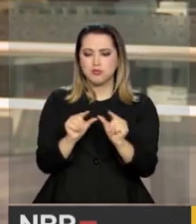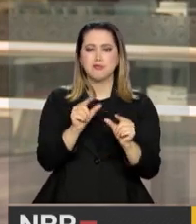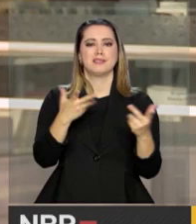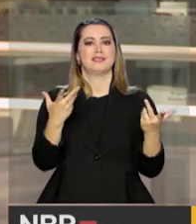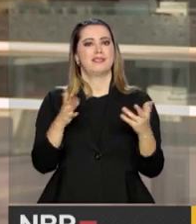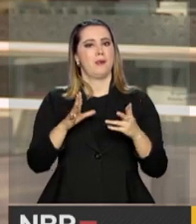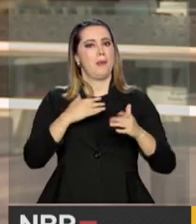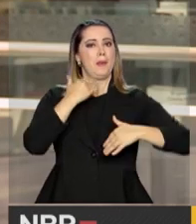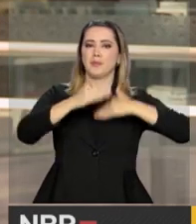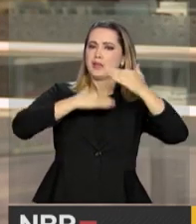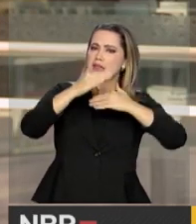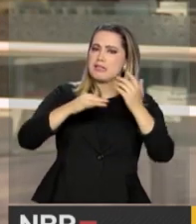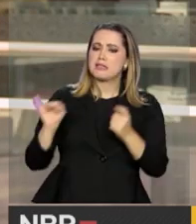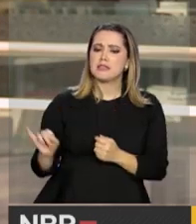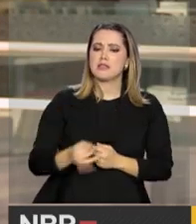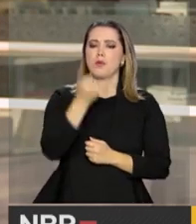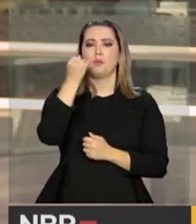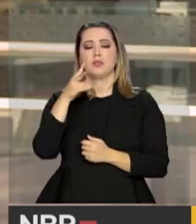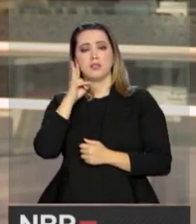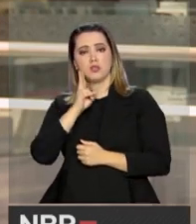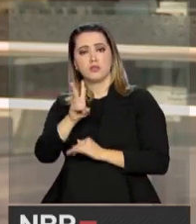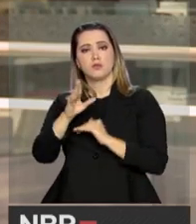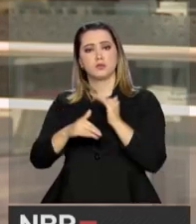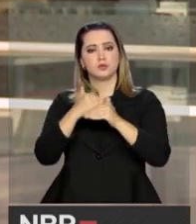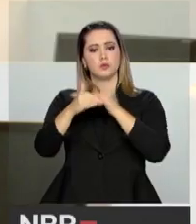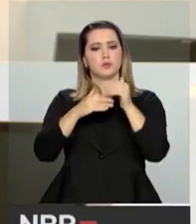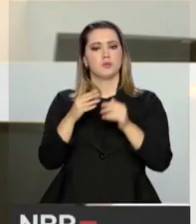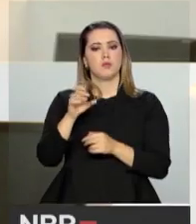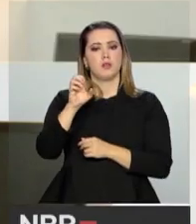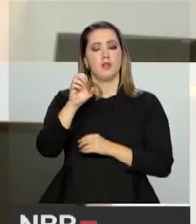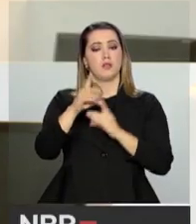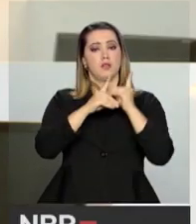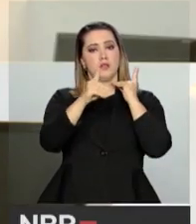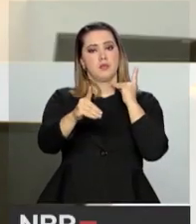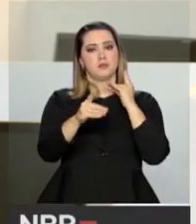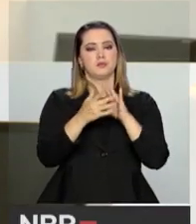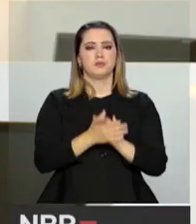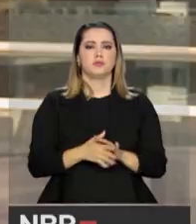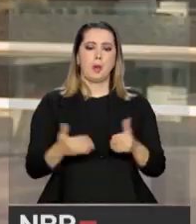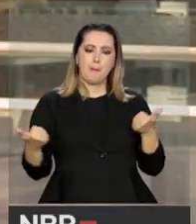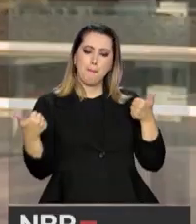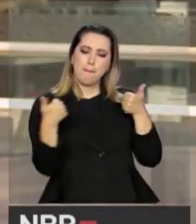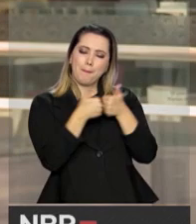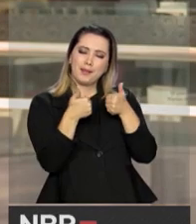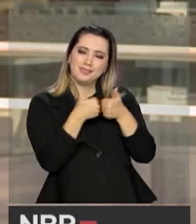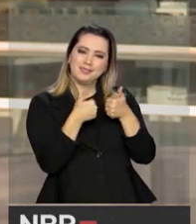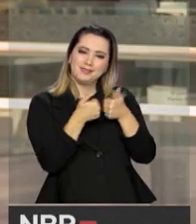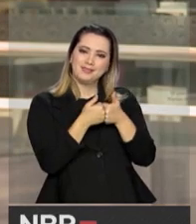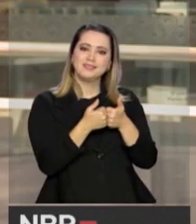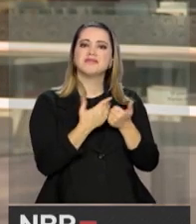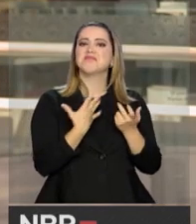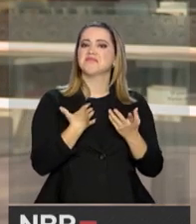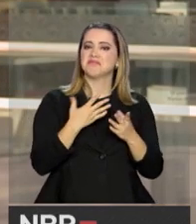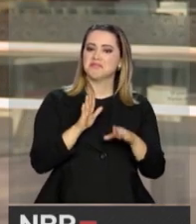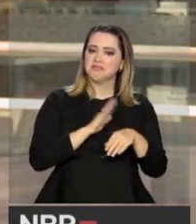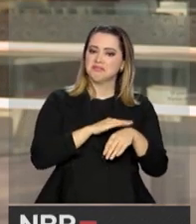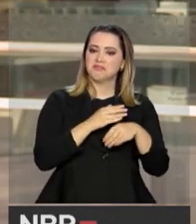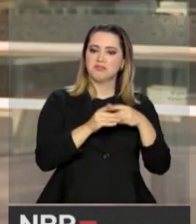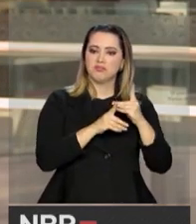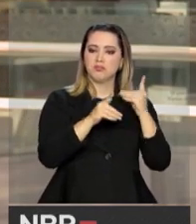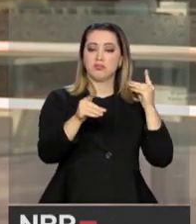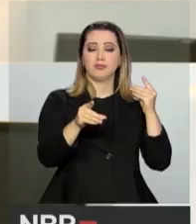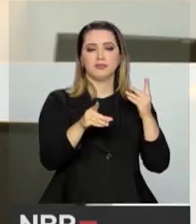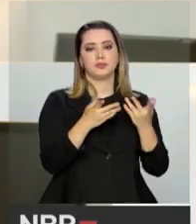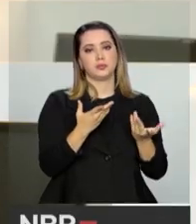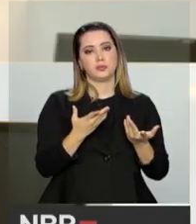cresceram ao ver esse mundo através da EAD. Encurtando as distâncias, literalmente. Encurtando as distâncias, com certeza.